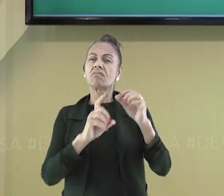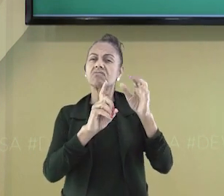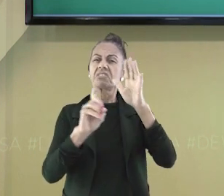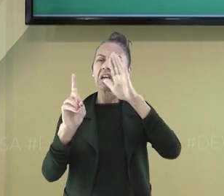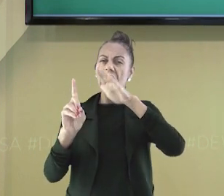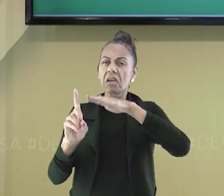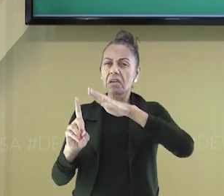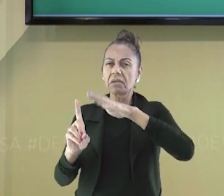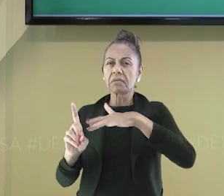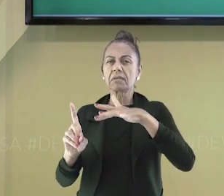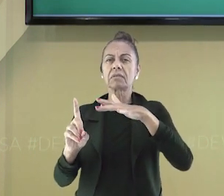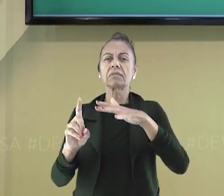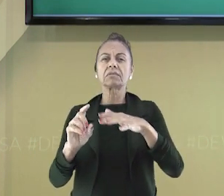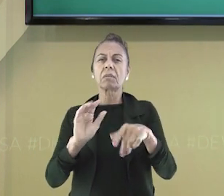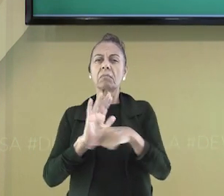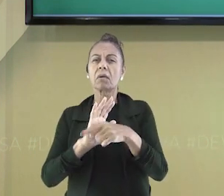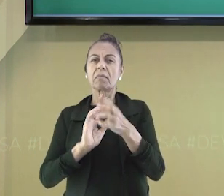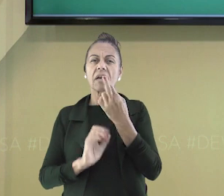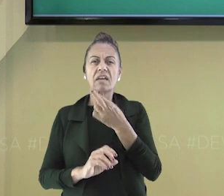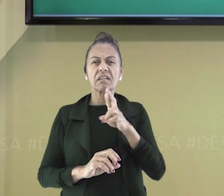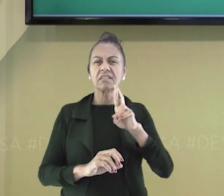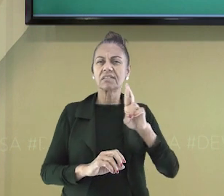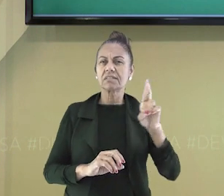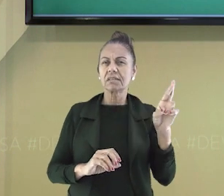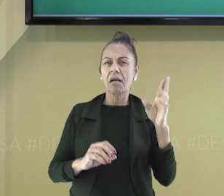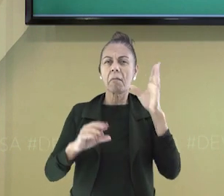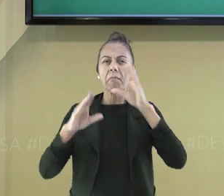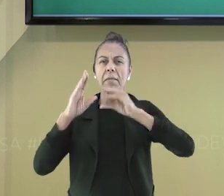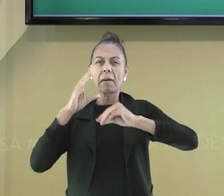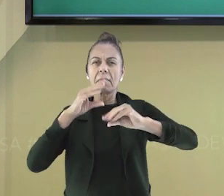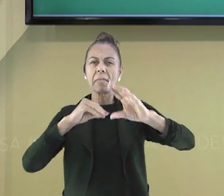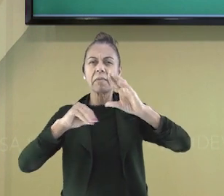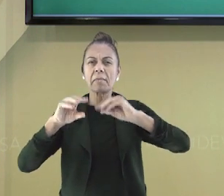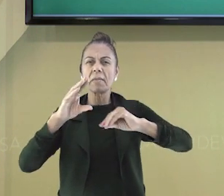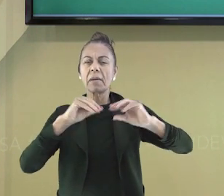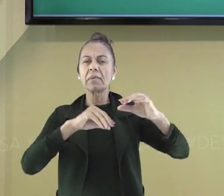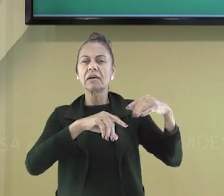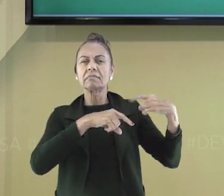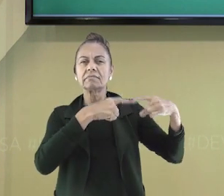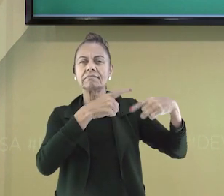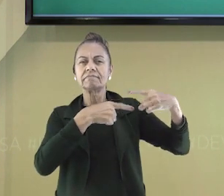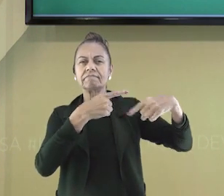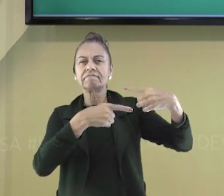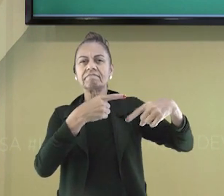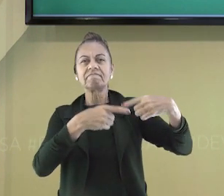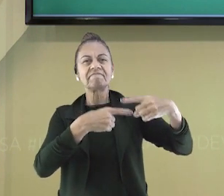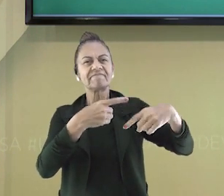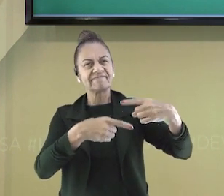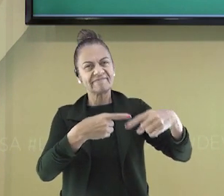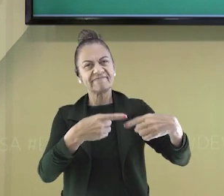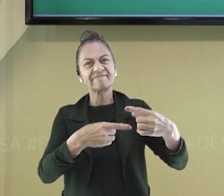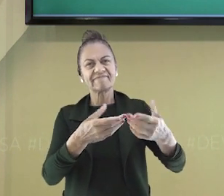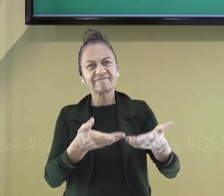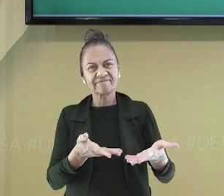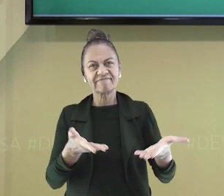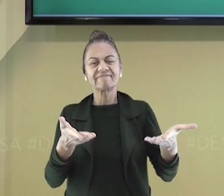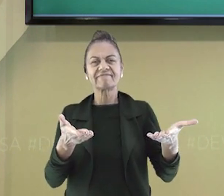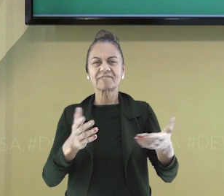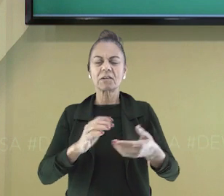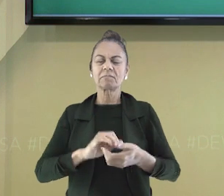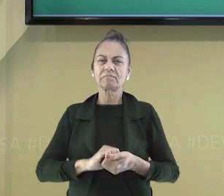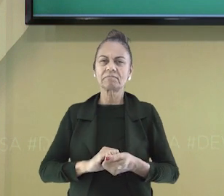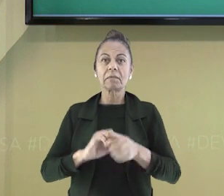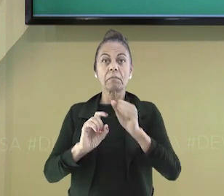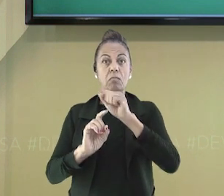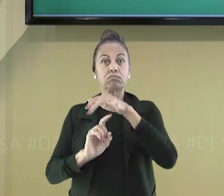falam de seus deuses, ou seja, de sua religião e de toda a sua história, fazendo assim uma construção